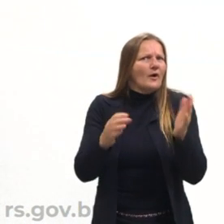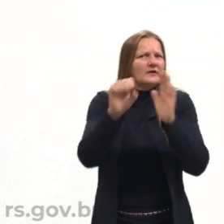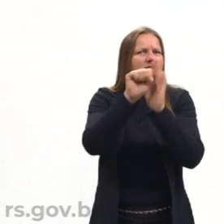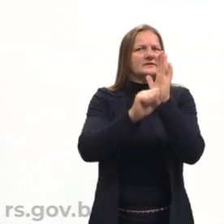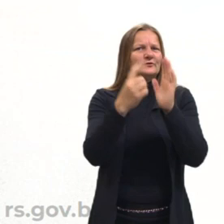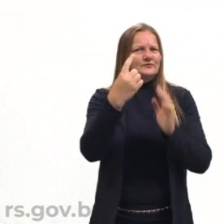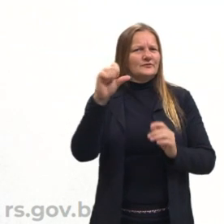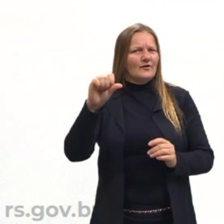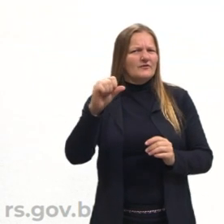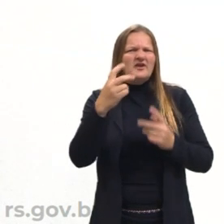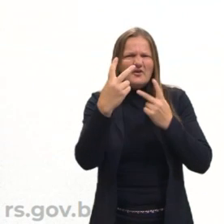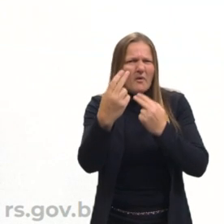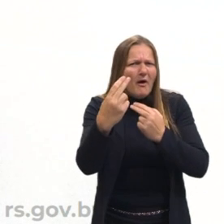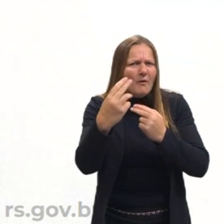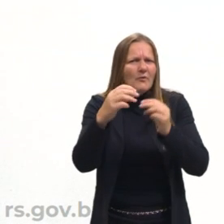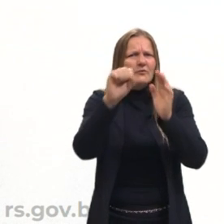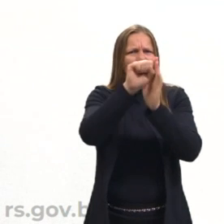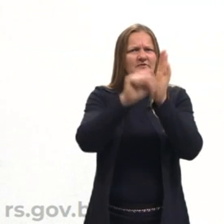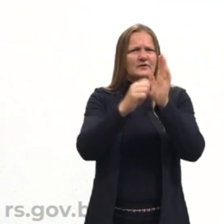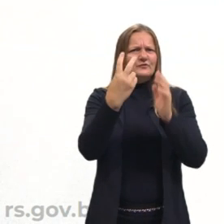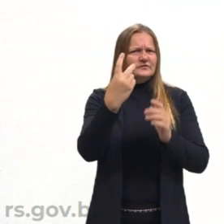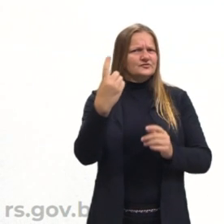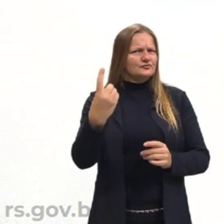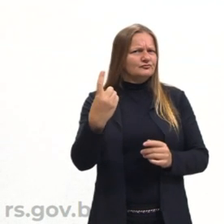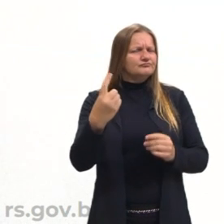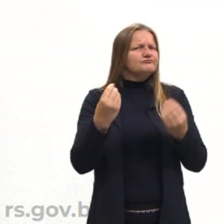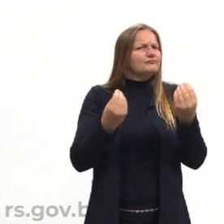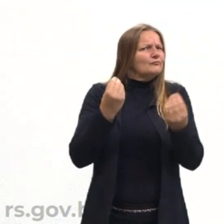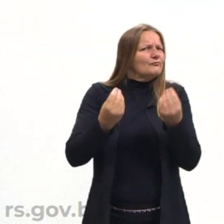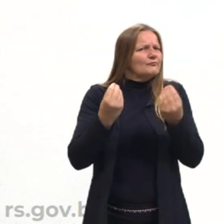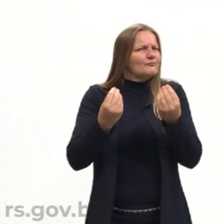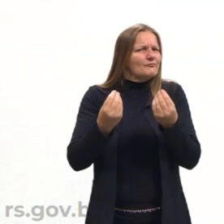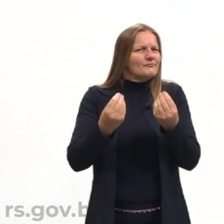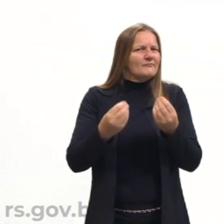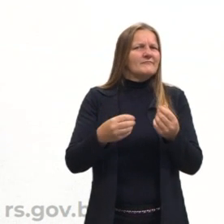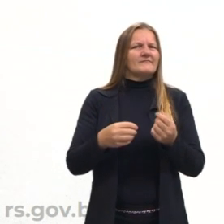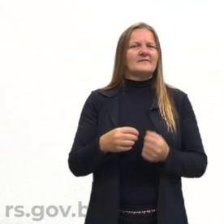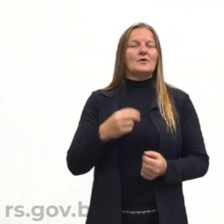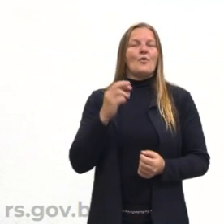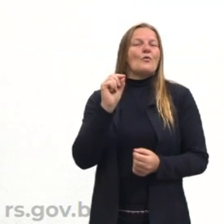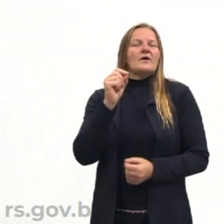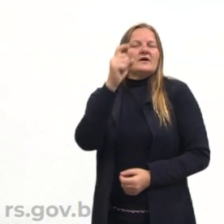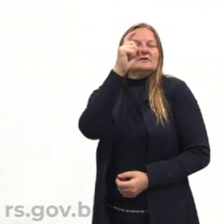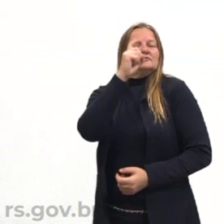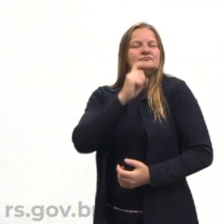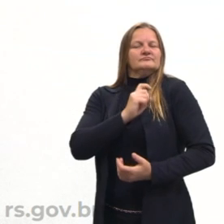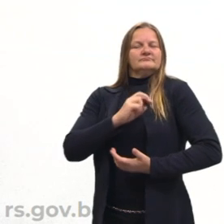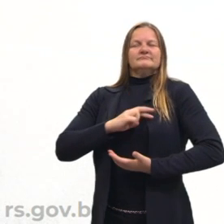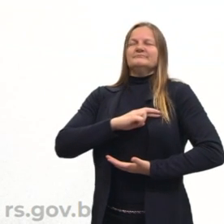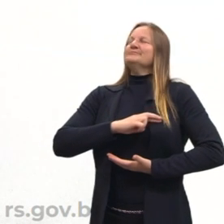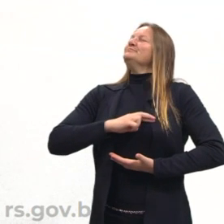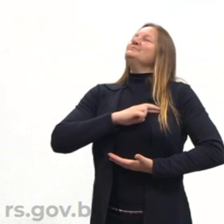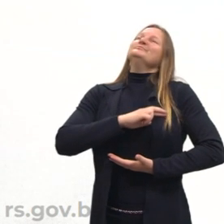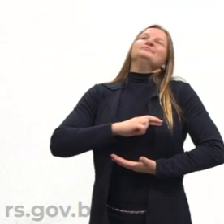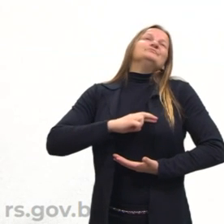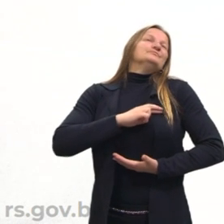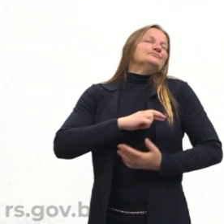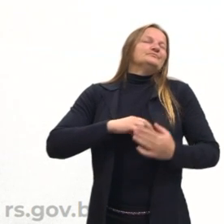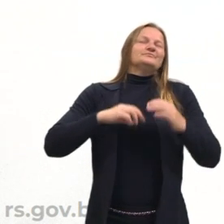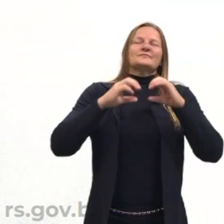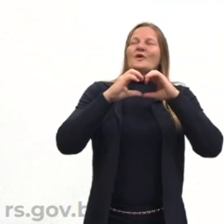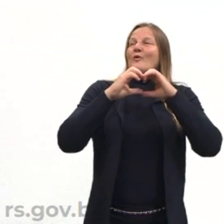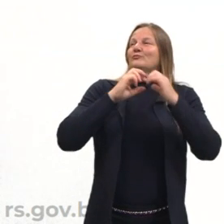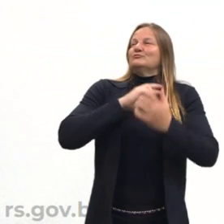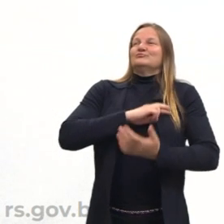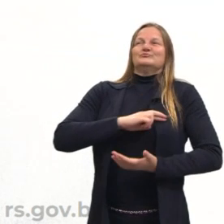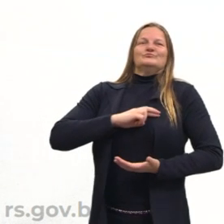igual que no século XXI? Então a gente vai, o que é ser romântico? O que é esse romantismo? Porque